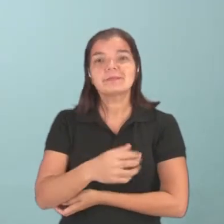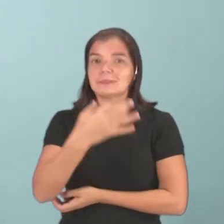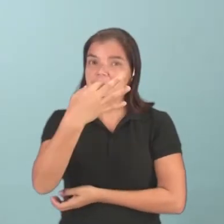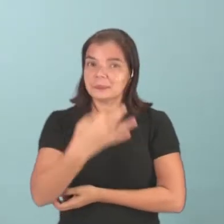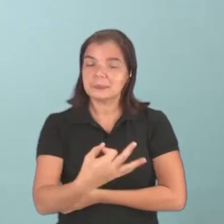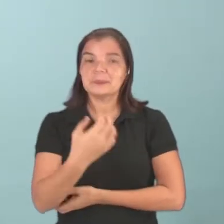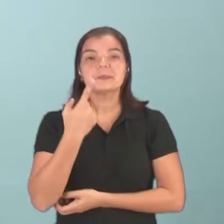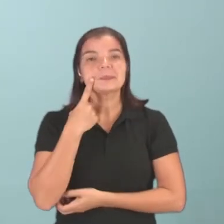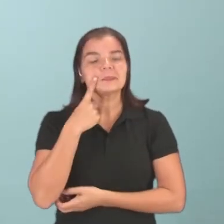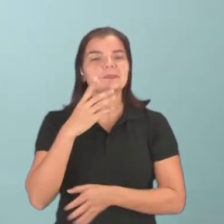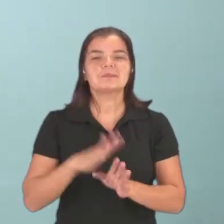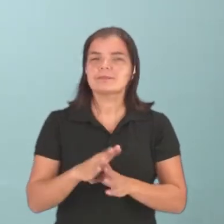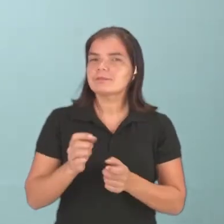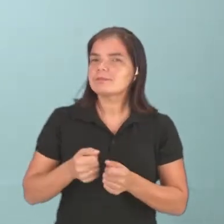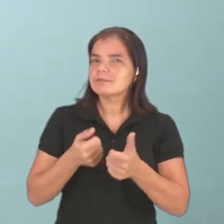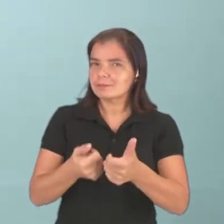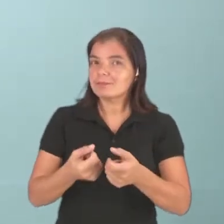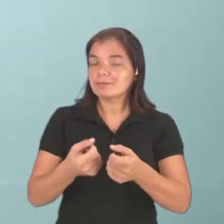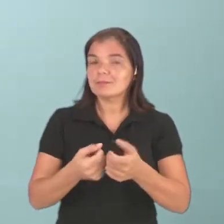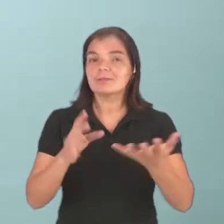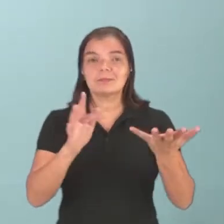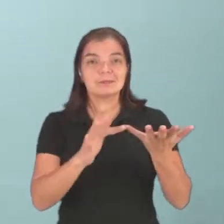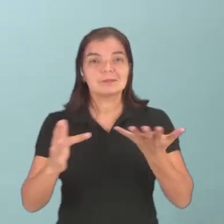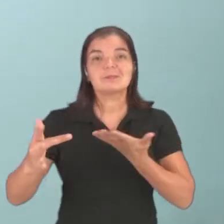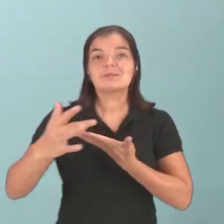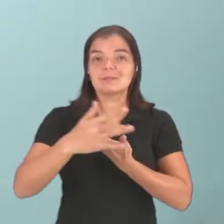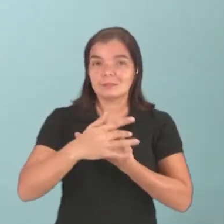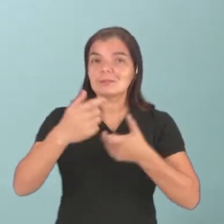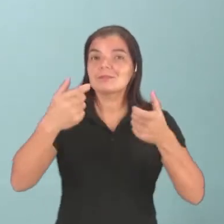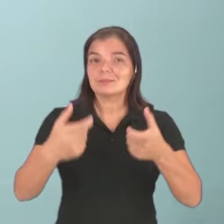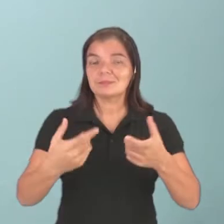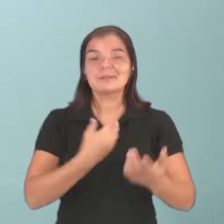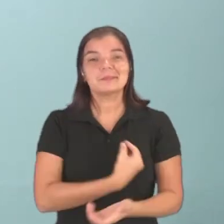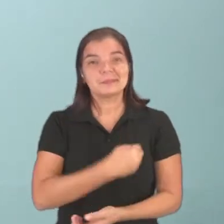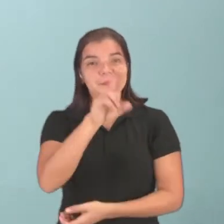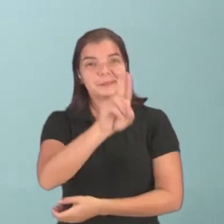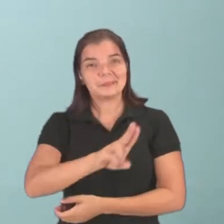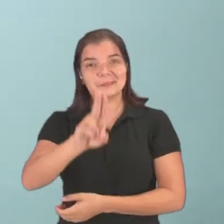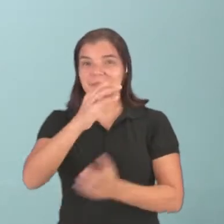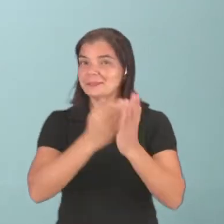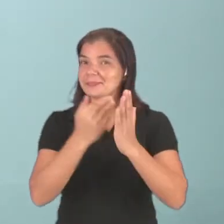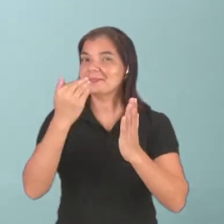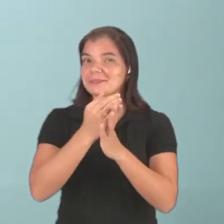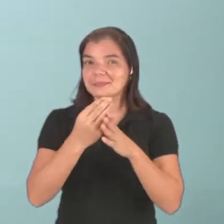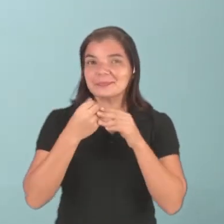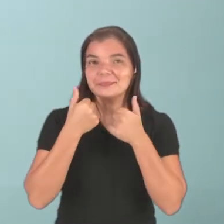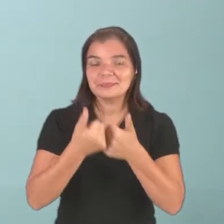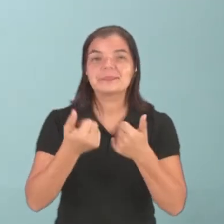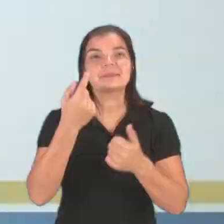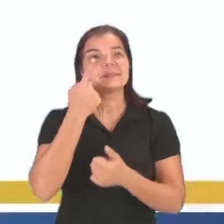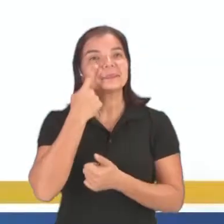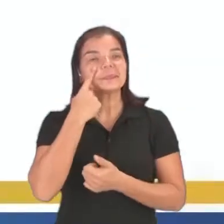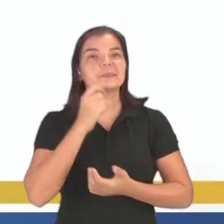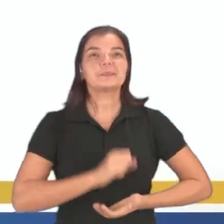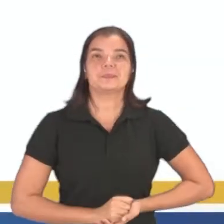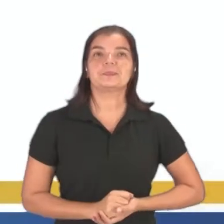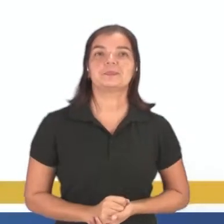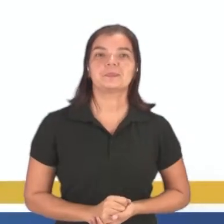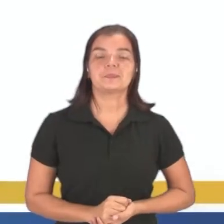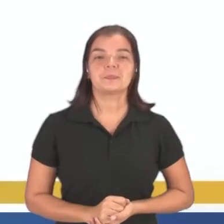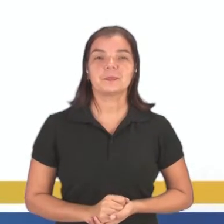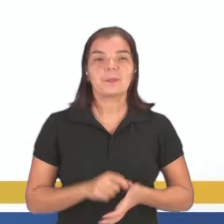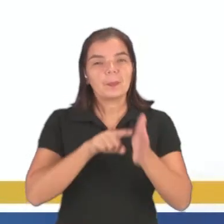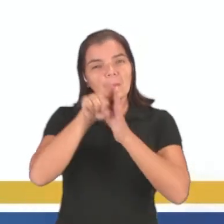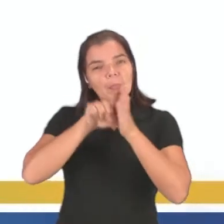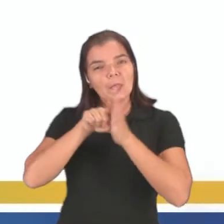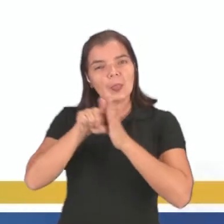certo? Vou dar uma ênfase mais nas redes sociais porque é o ambiente onde nós estamos utilizando mais, tudo bem? Então, olha lá pessoal, olha